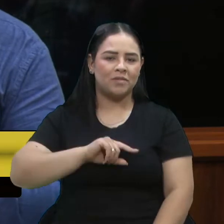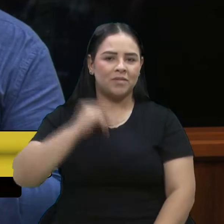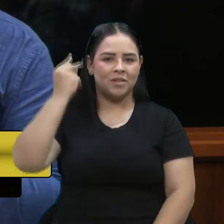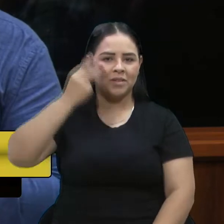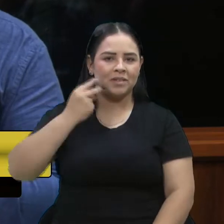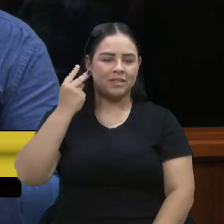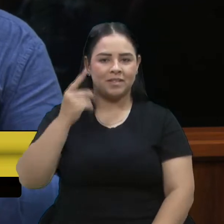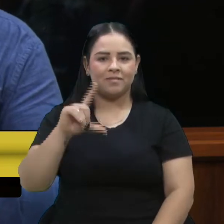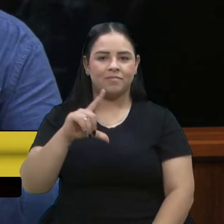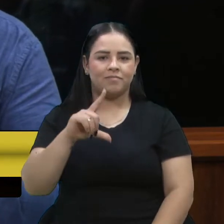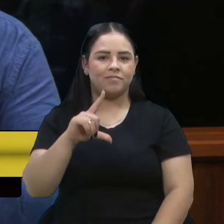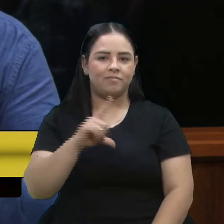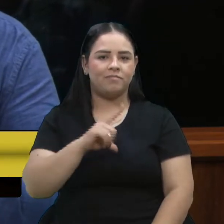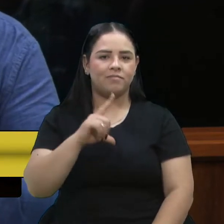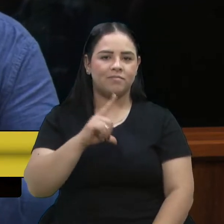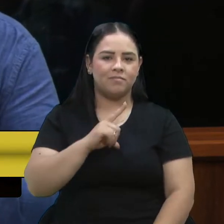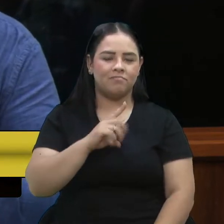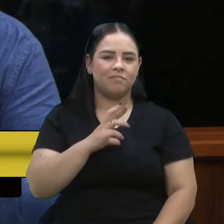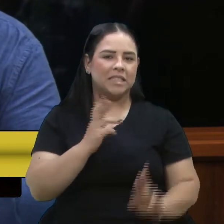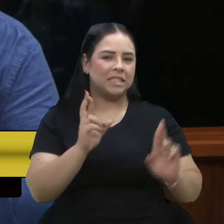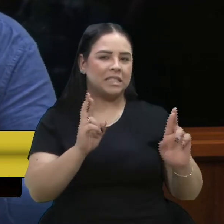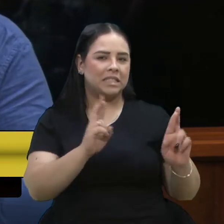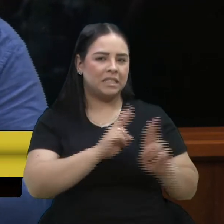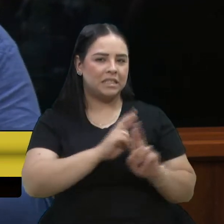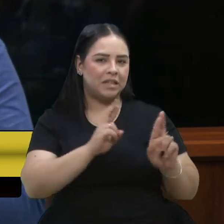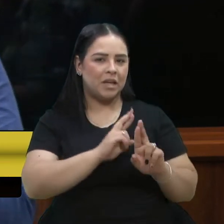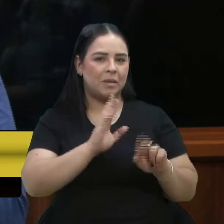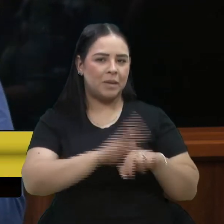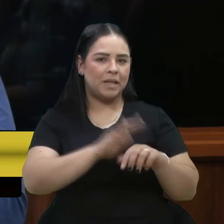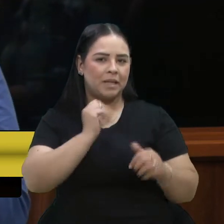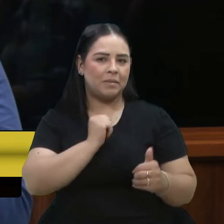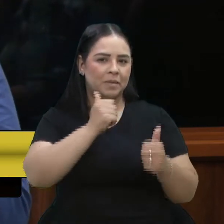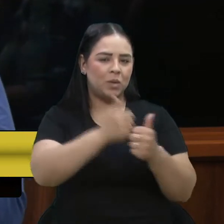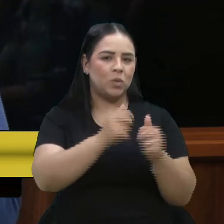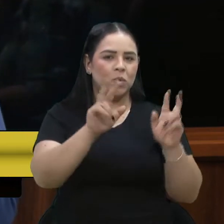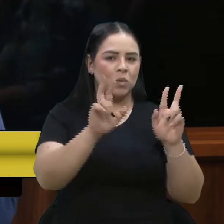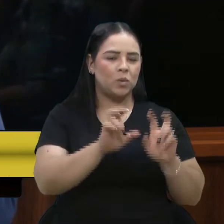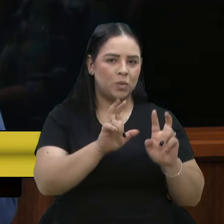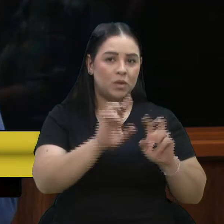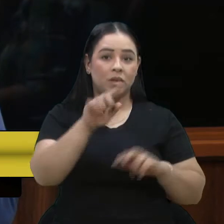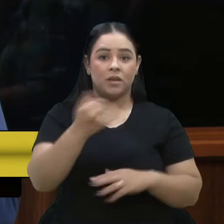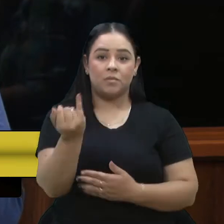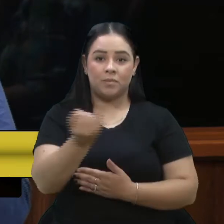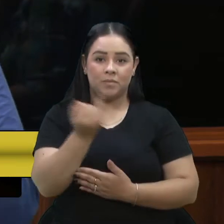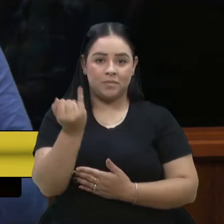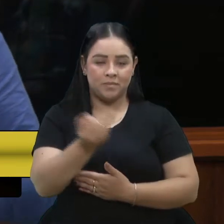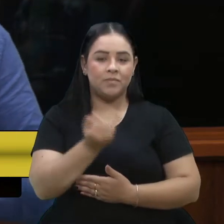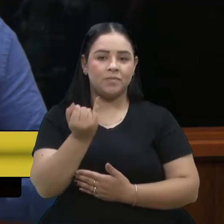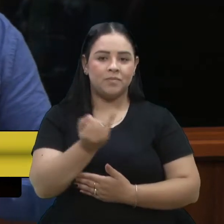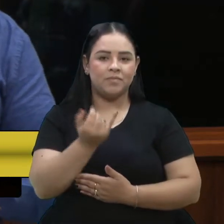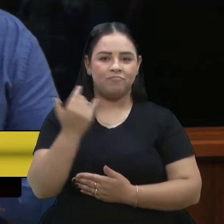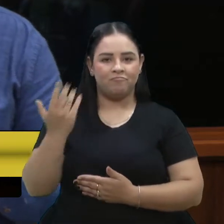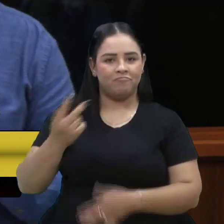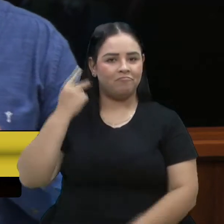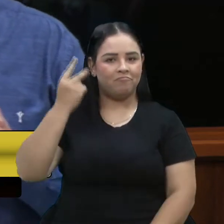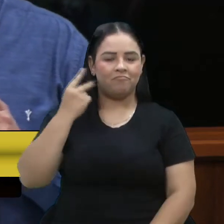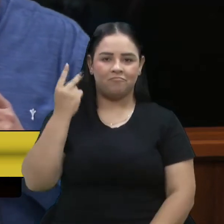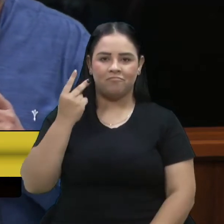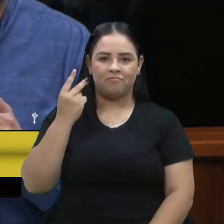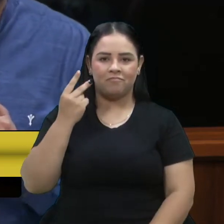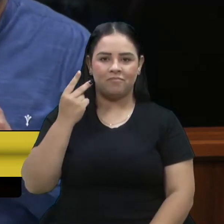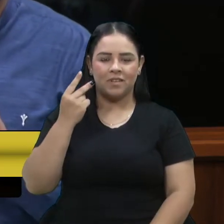temos uma relação, uma proximidade maior com os temas, e isso é muito importante. E a vereadora Marisol